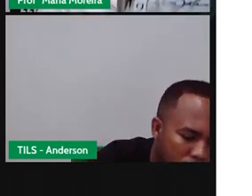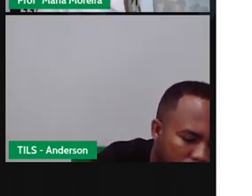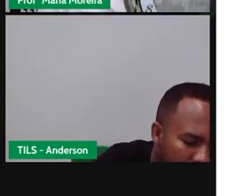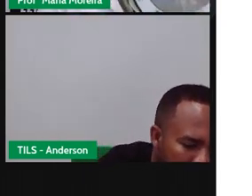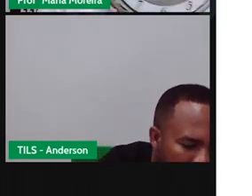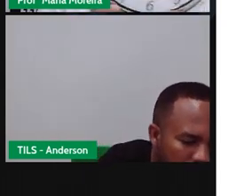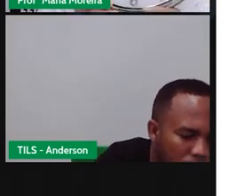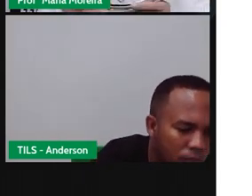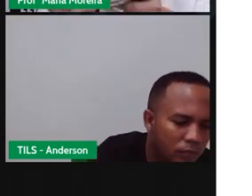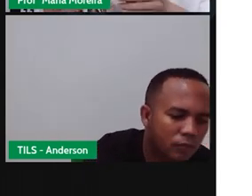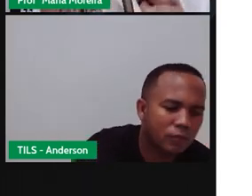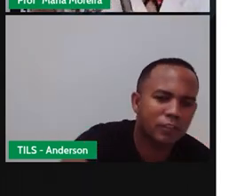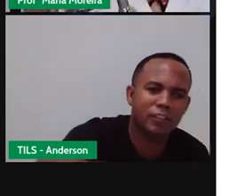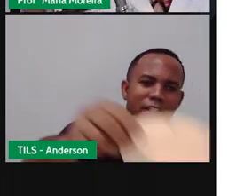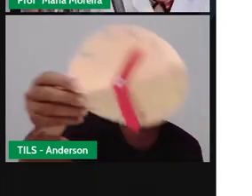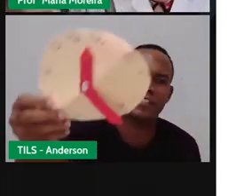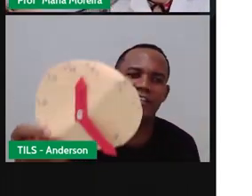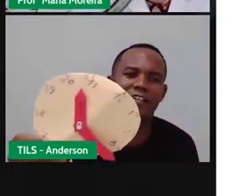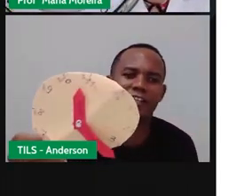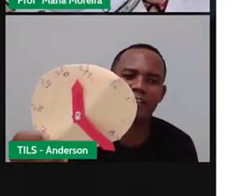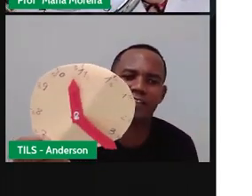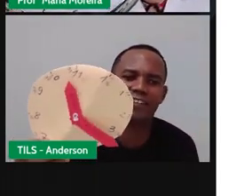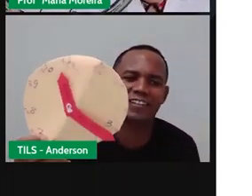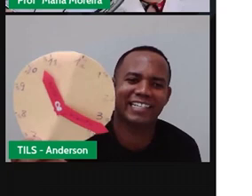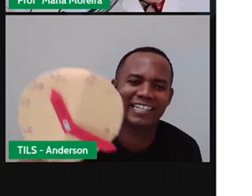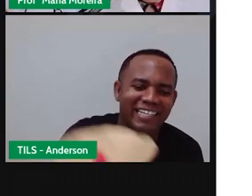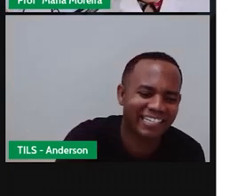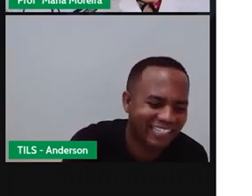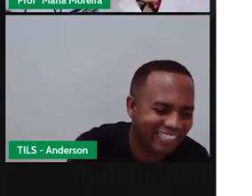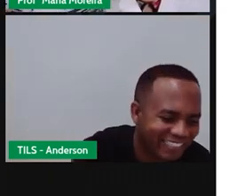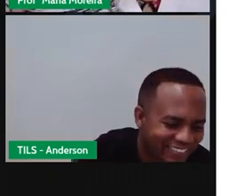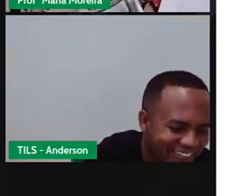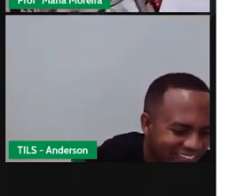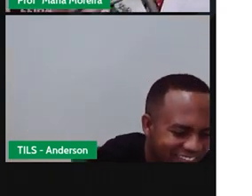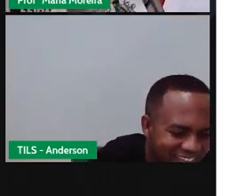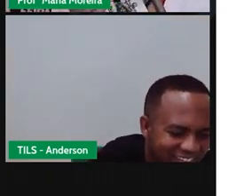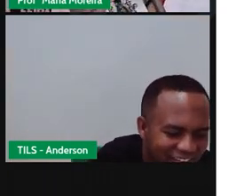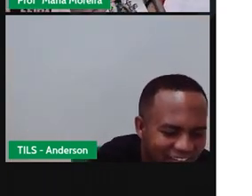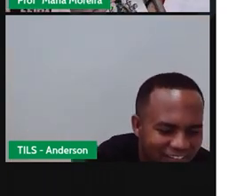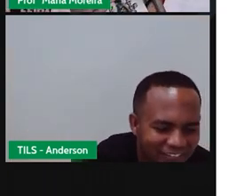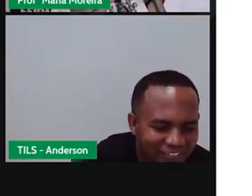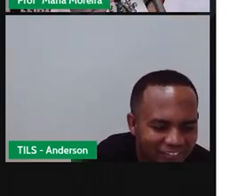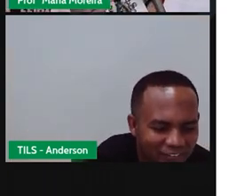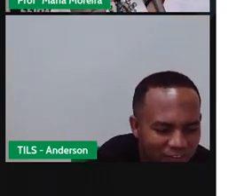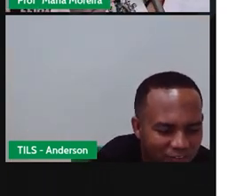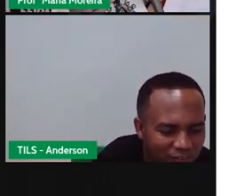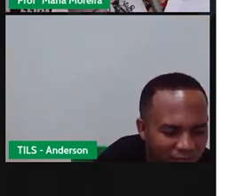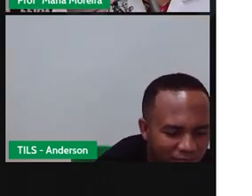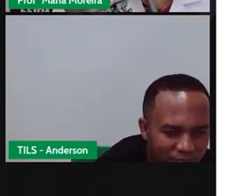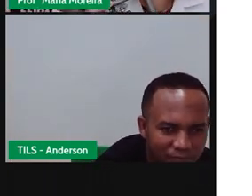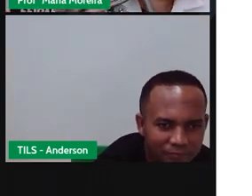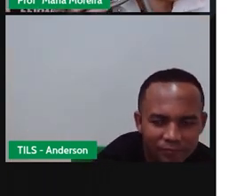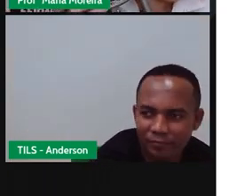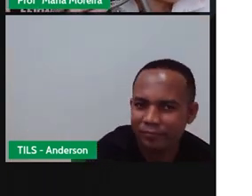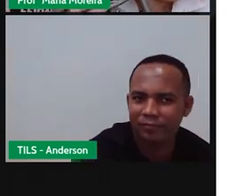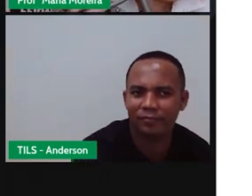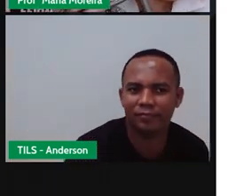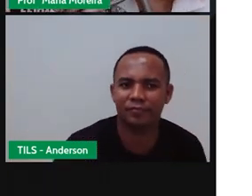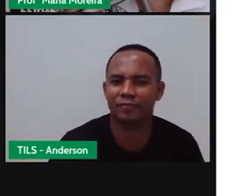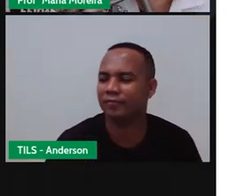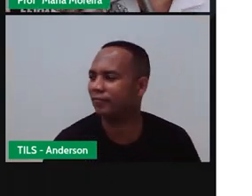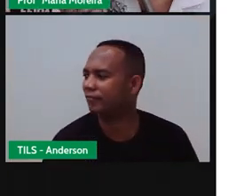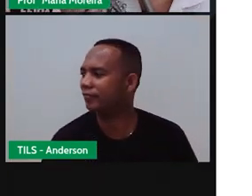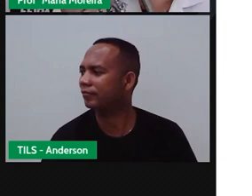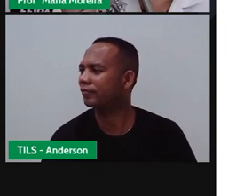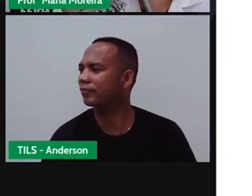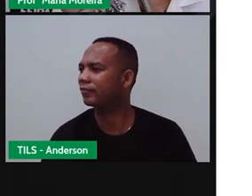Um relógio chique? Porque a Paquita aqui é rica. Esse relógio aqui que a Pró trouxe, tá vendo? Ó. Que mentira, não foi a Pró que trouxe, não. Foi